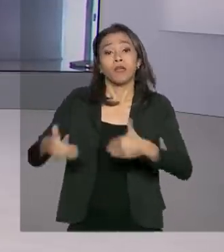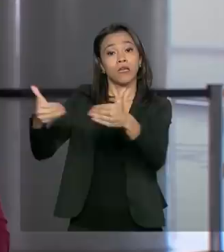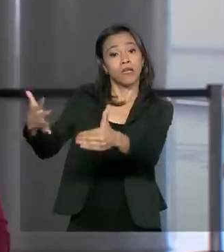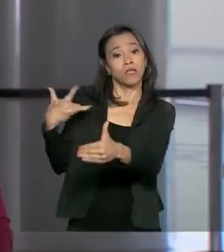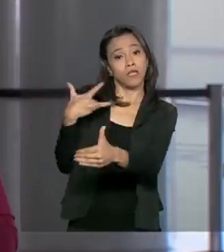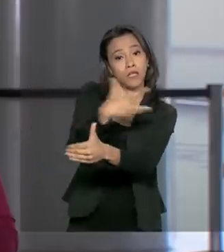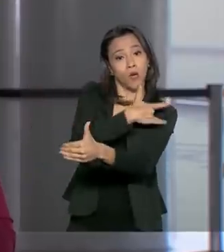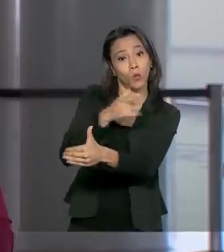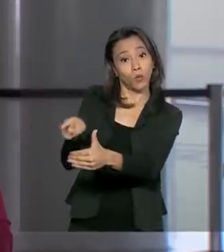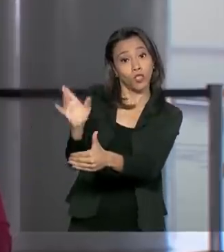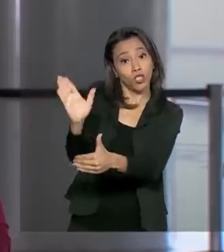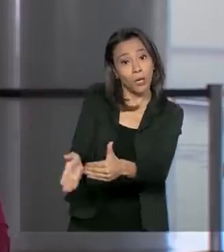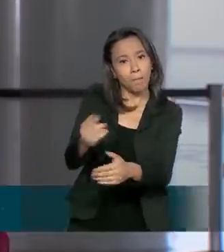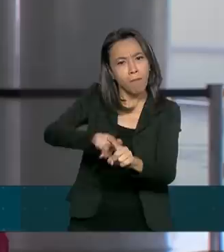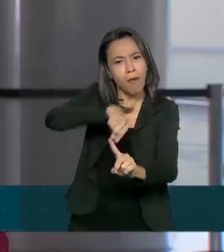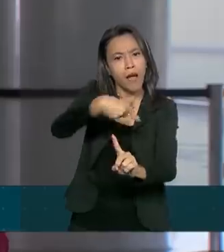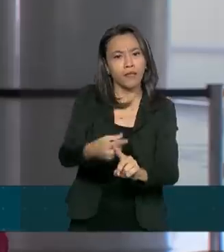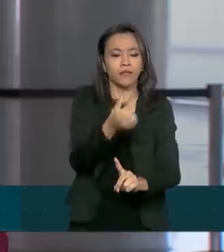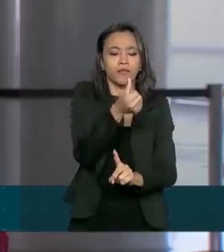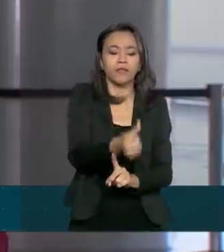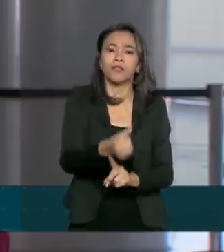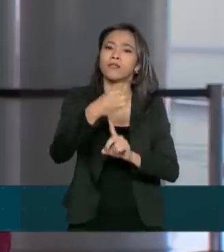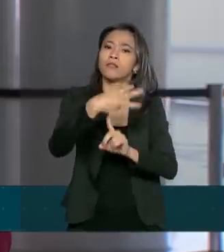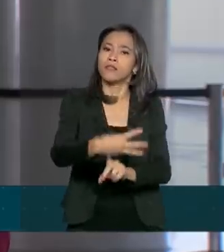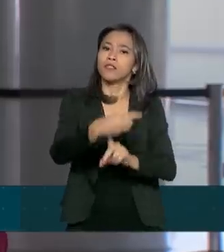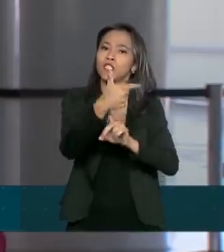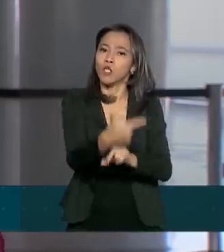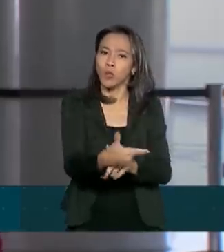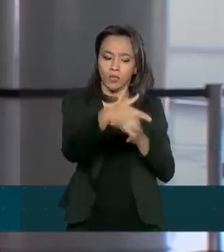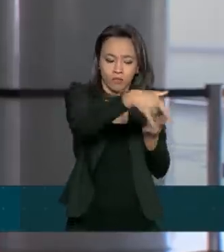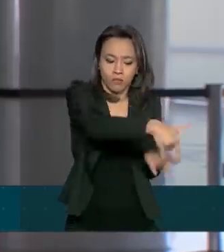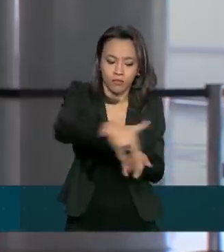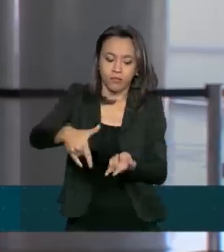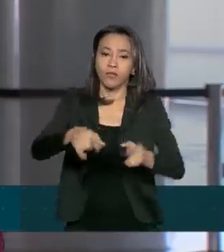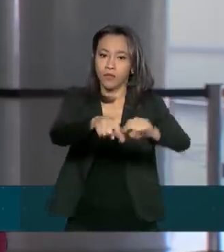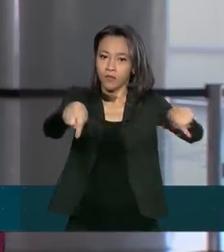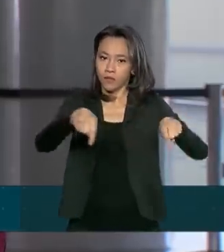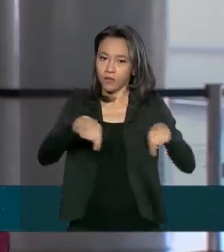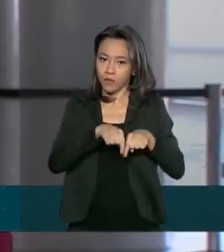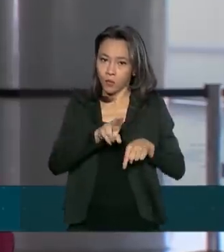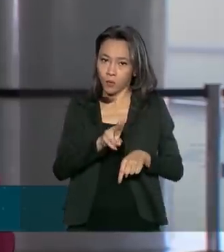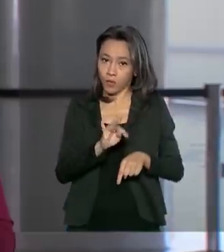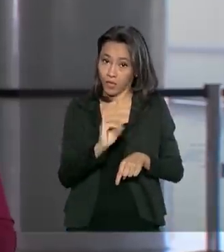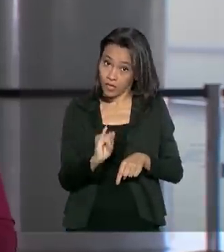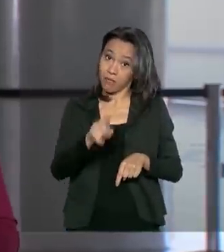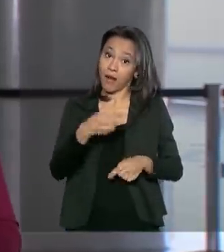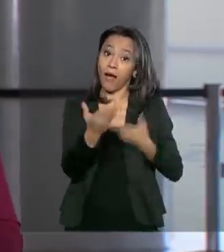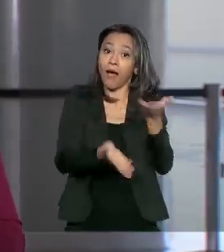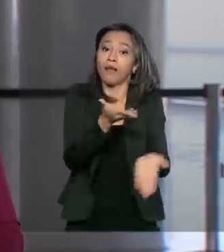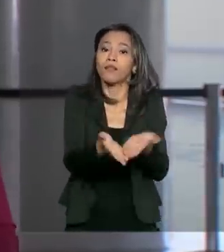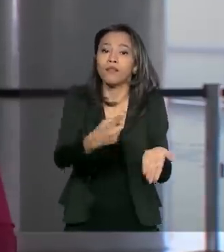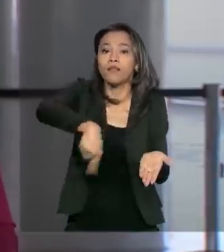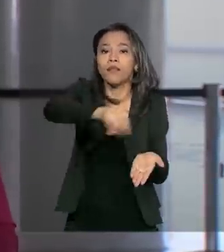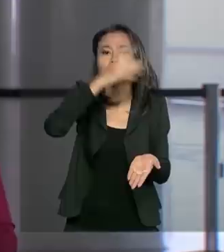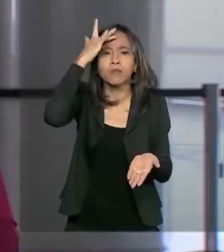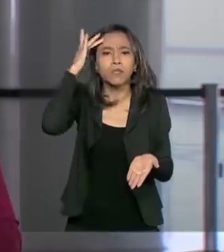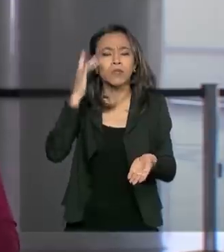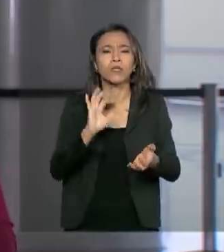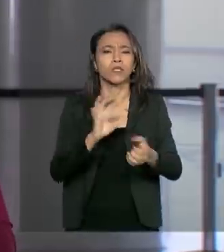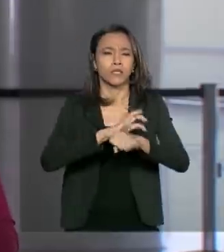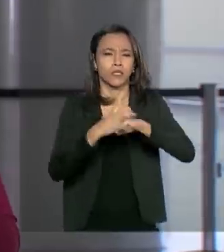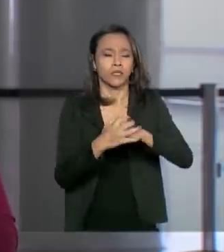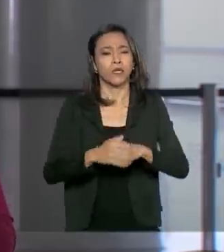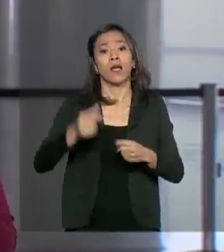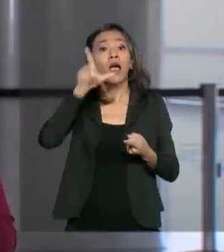Saúde habilitou mais 632 leitos de UTI para atendimento exclusivo a pacientes com coronavírus em 4 estados do país.